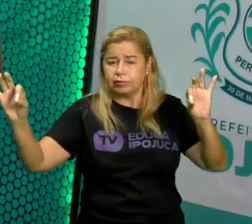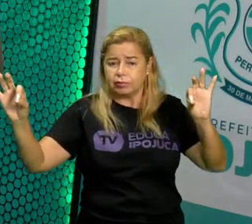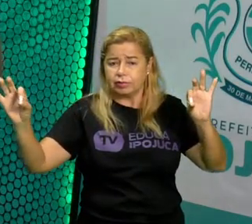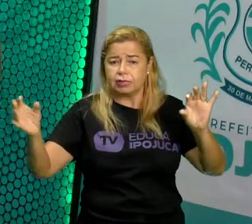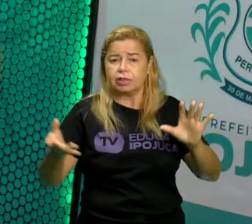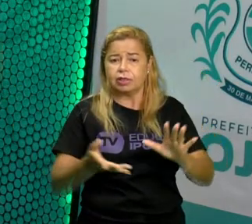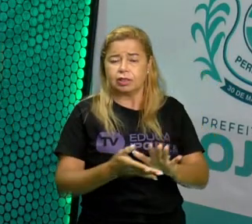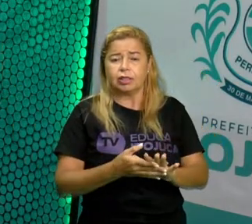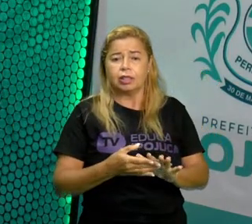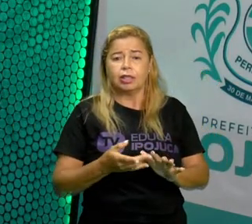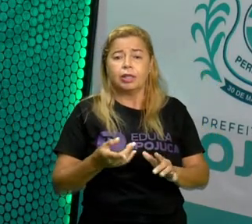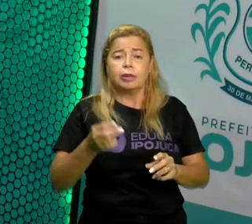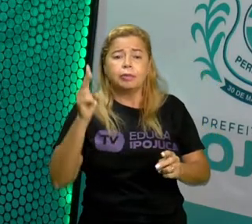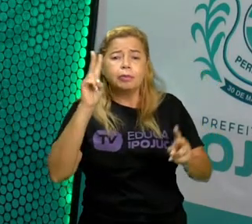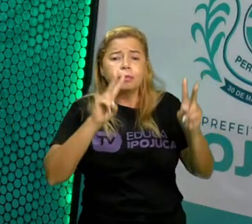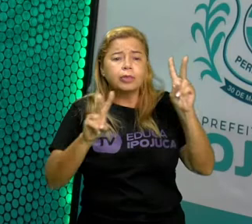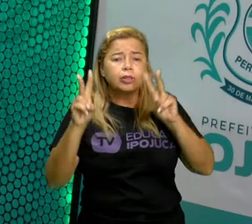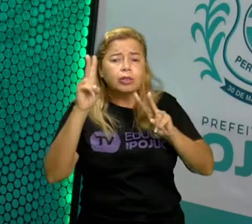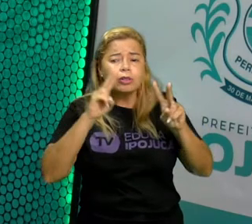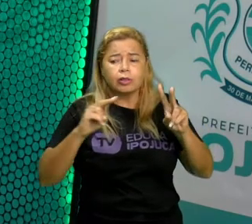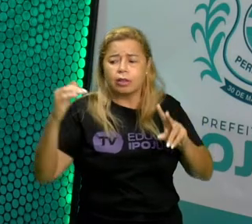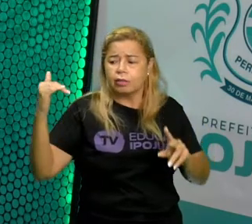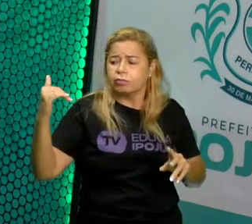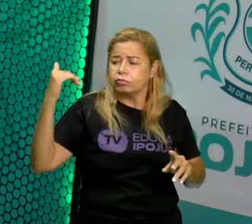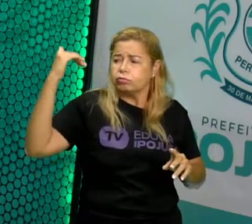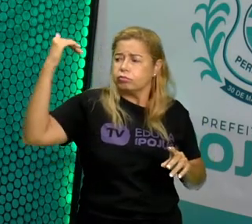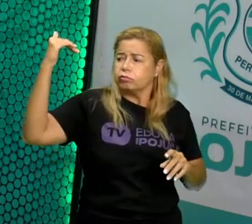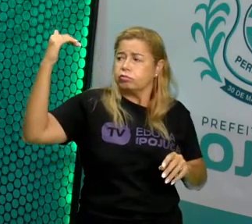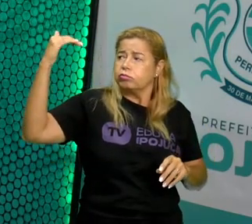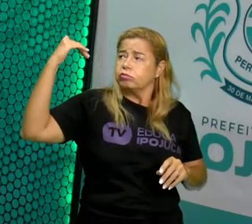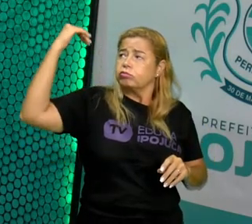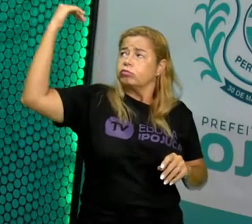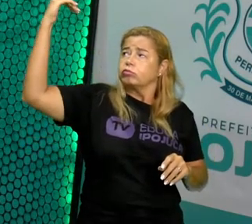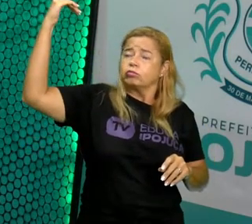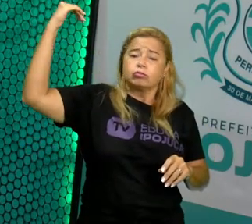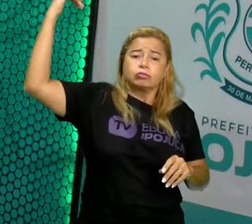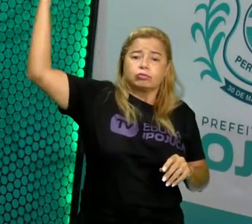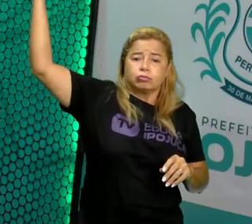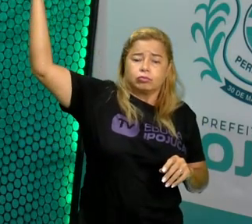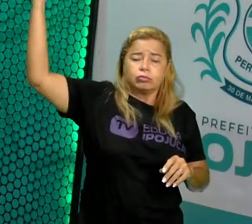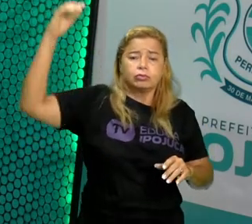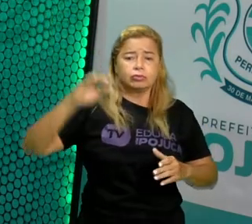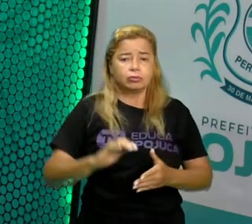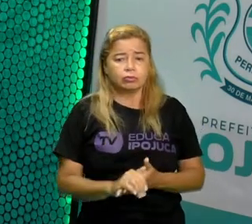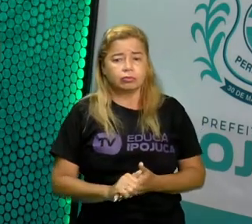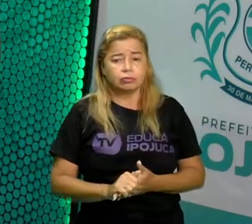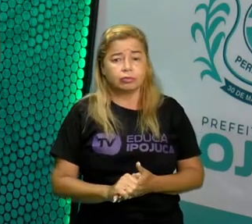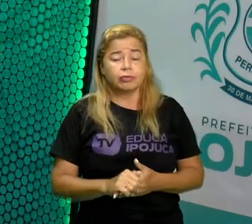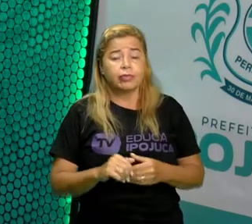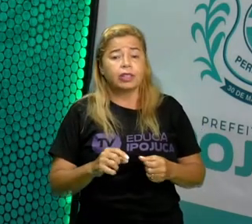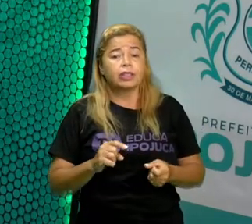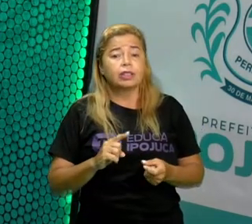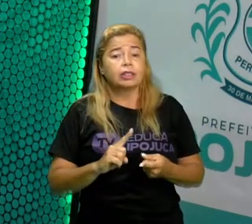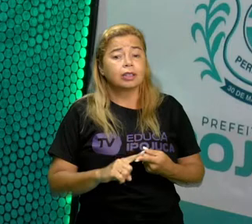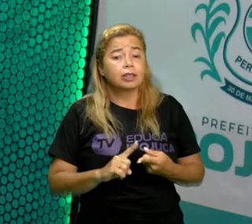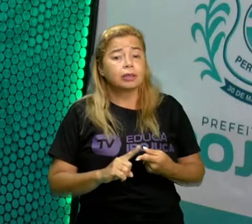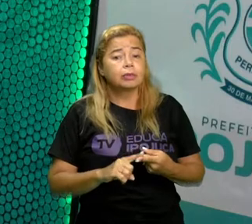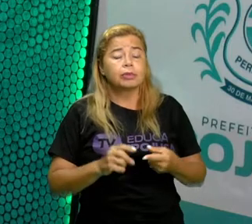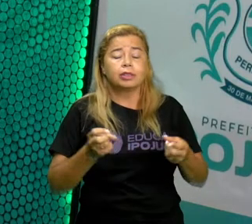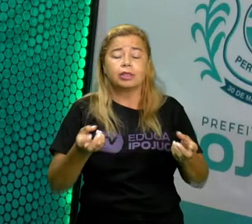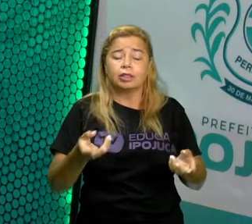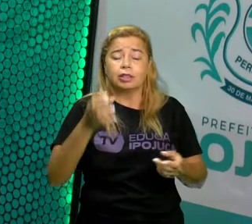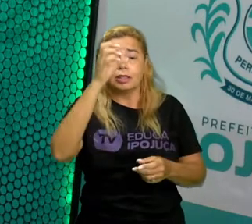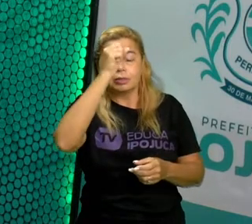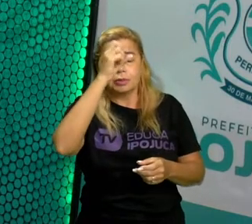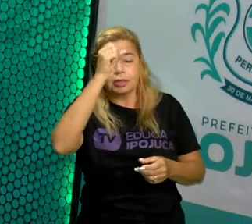partir da análise da sua altura, do seu tamanho. Então, vimos que Débora, Carlos